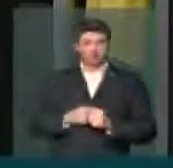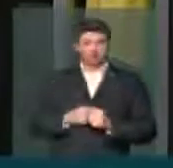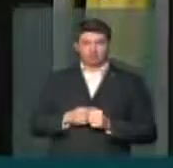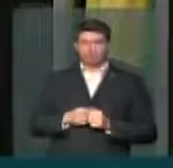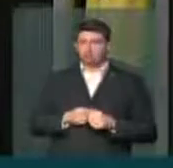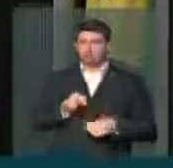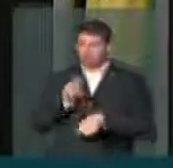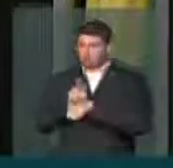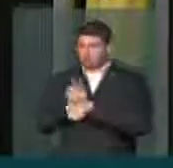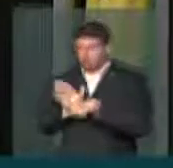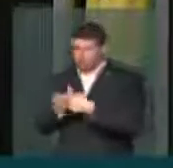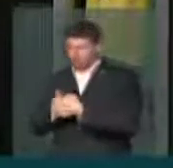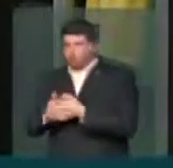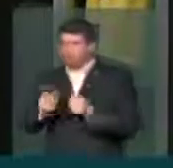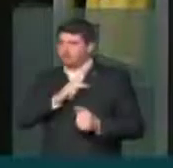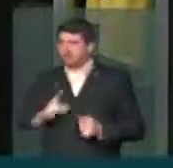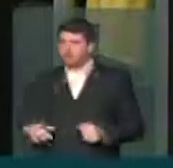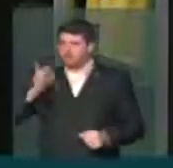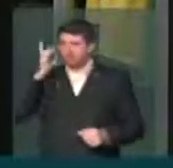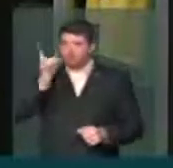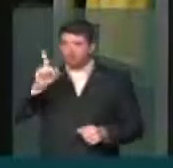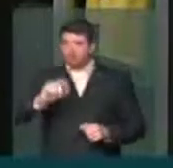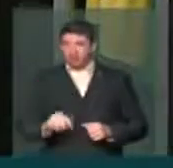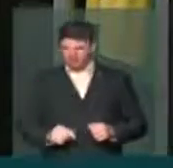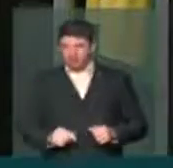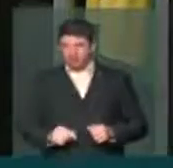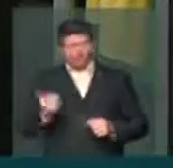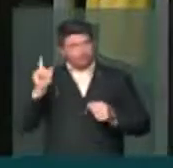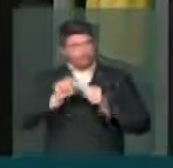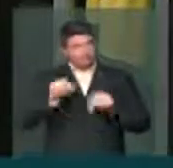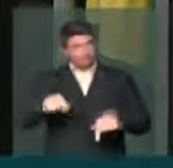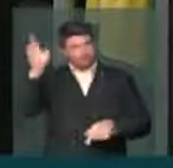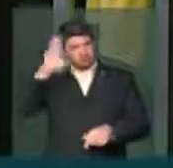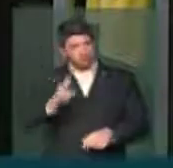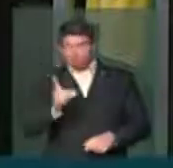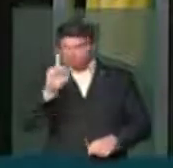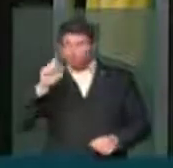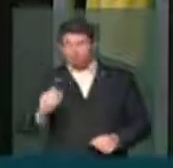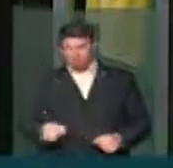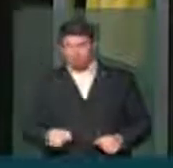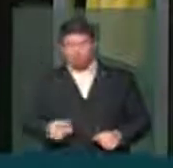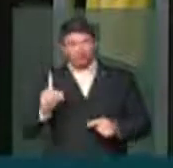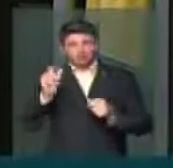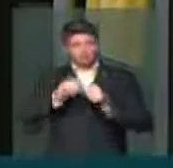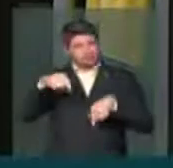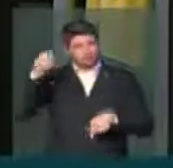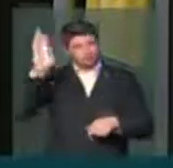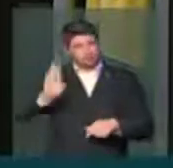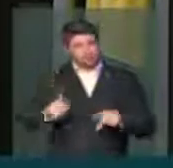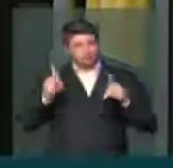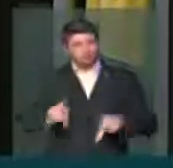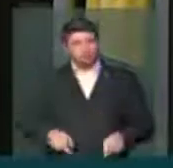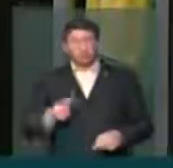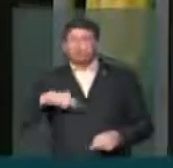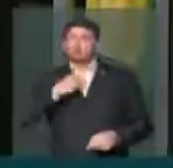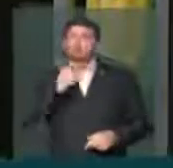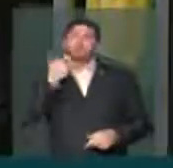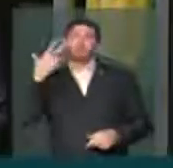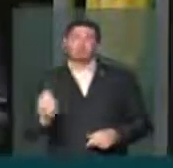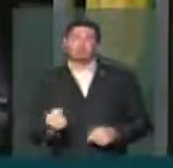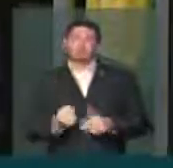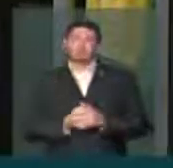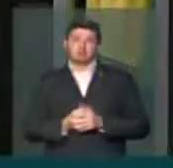acobertem o crime da presidente Dilma. Não façam isso com o Brasil. Não façam isso com os brasileiros. Nós não podemos aceitar